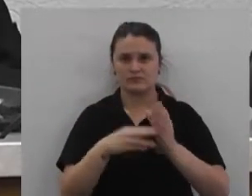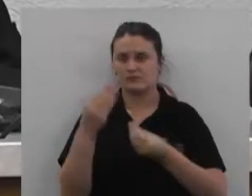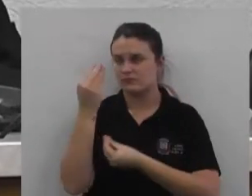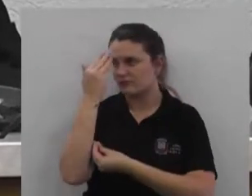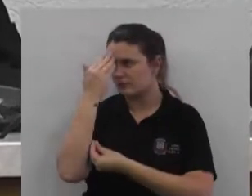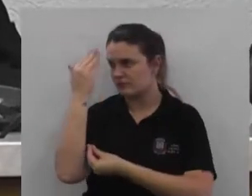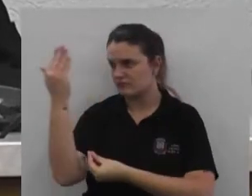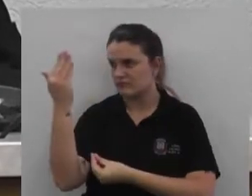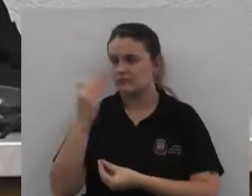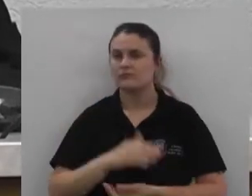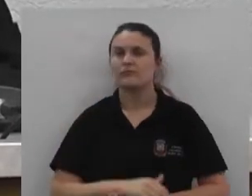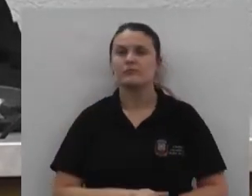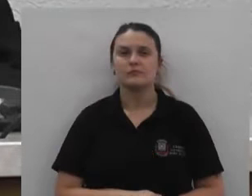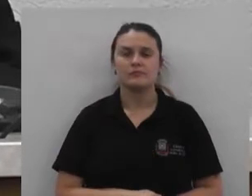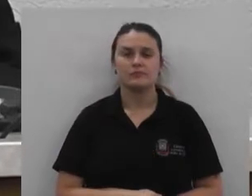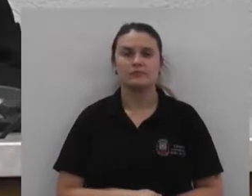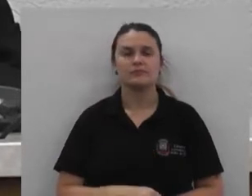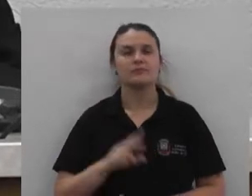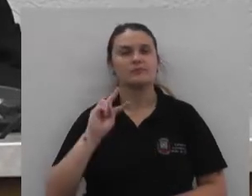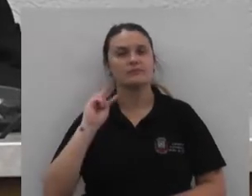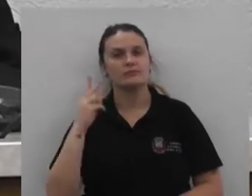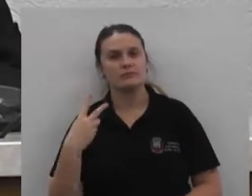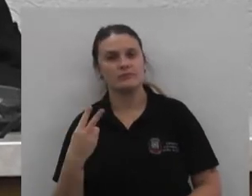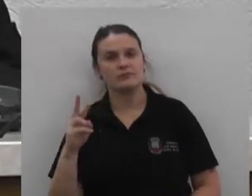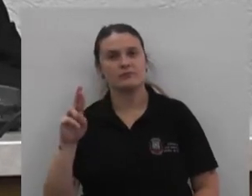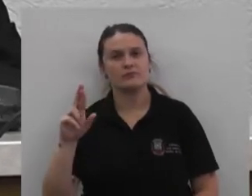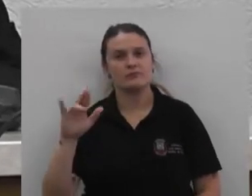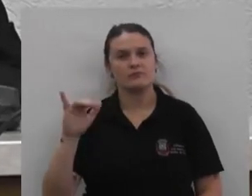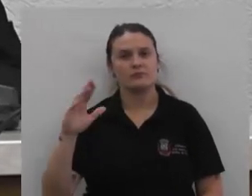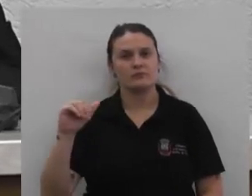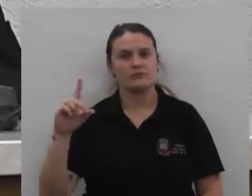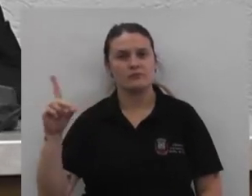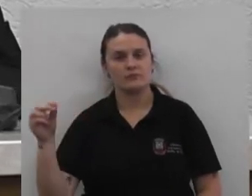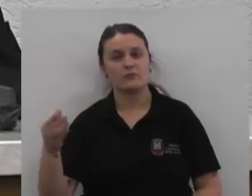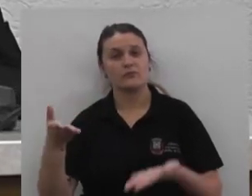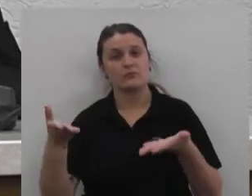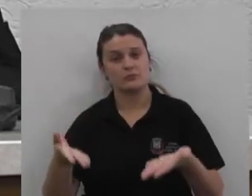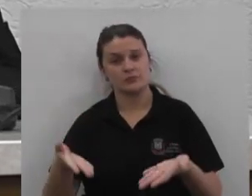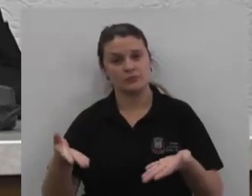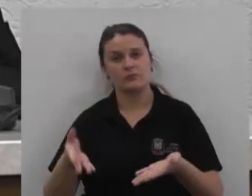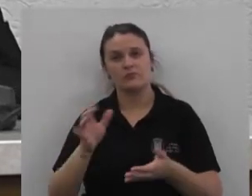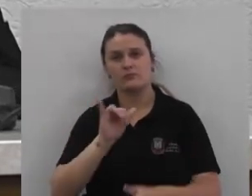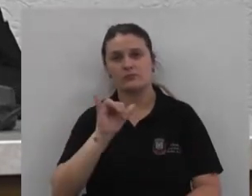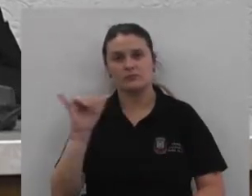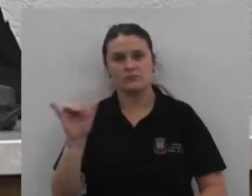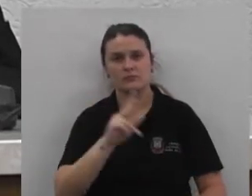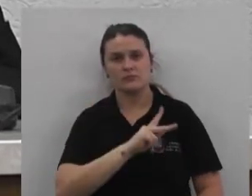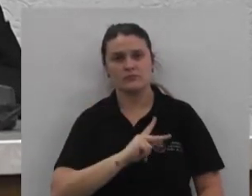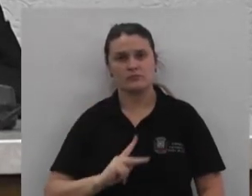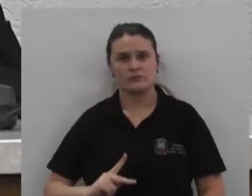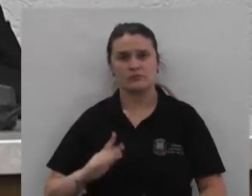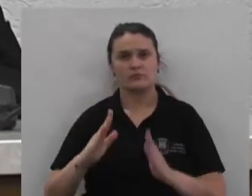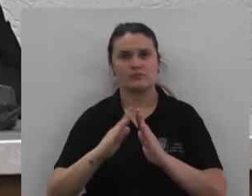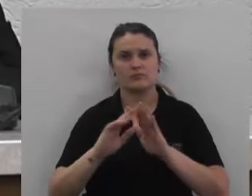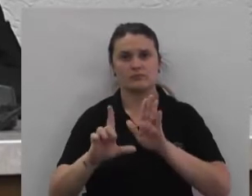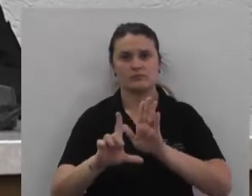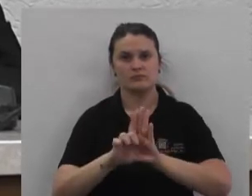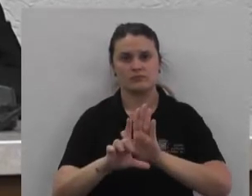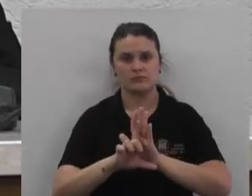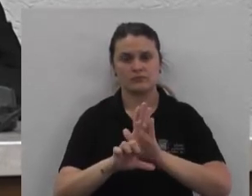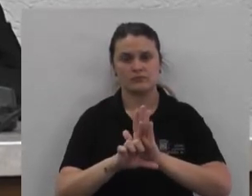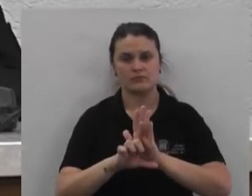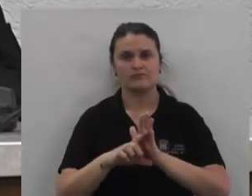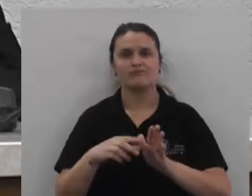agradeço Do vereador Ricardo Adriano Sass Venho por meio deste informar Ao presidente desta casa